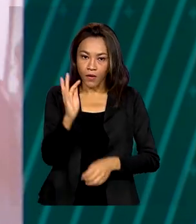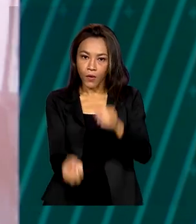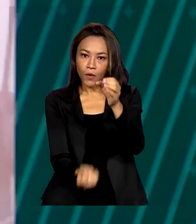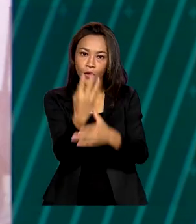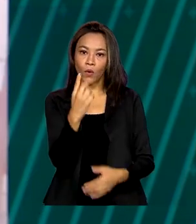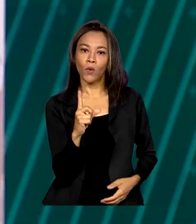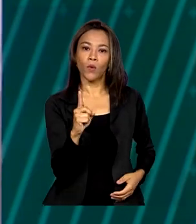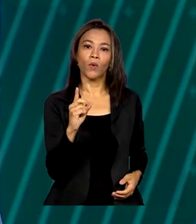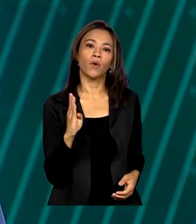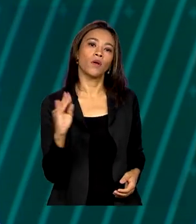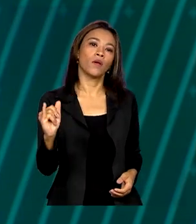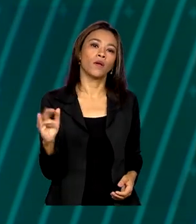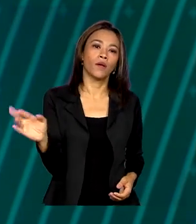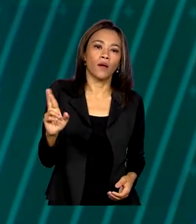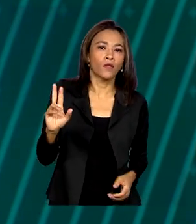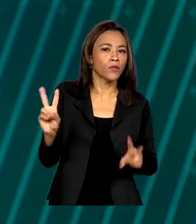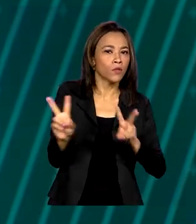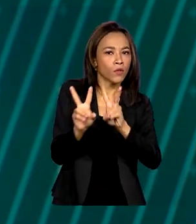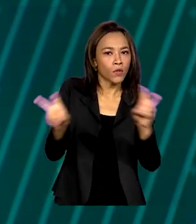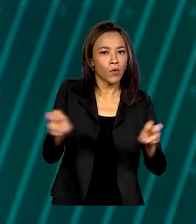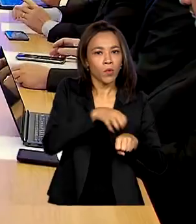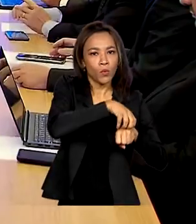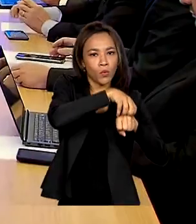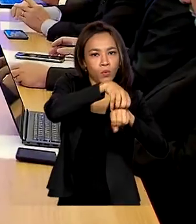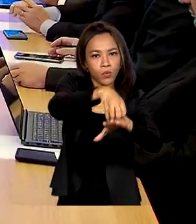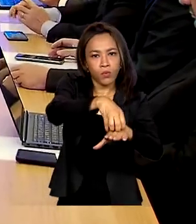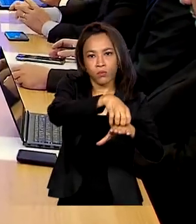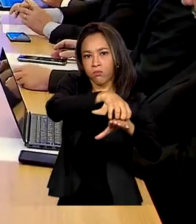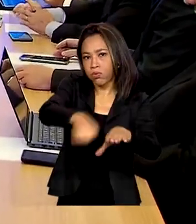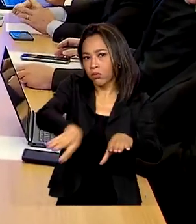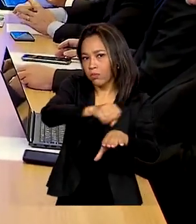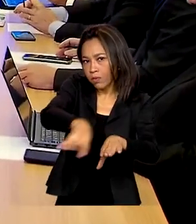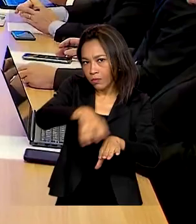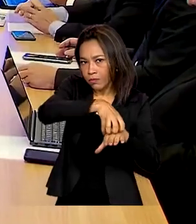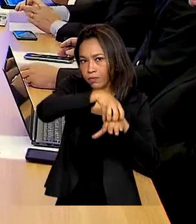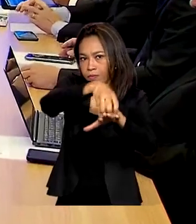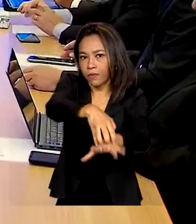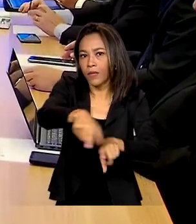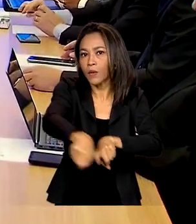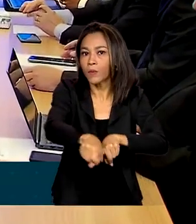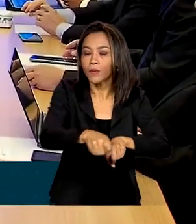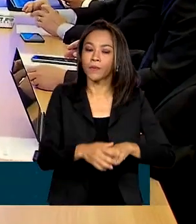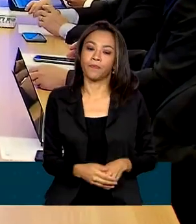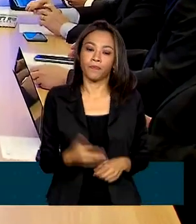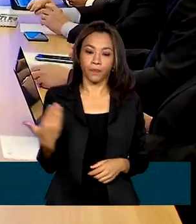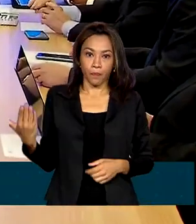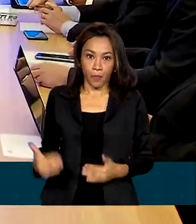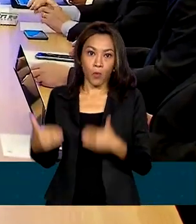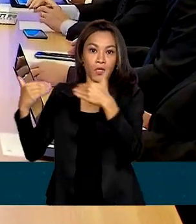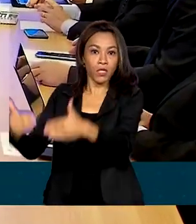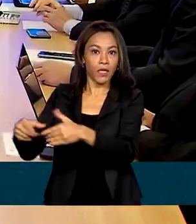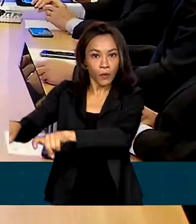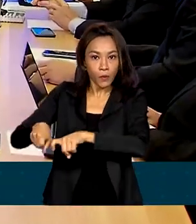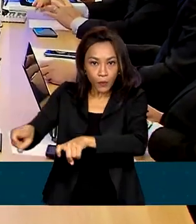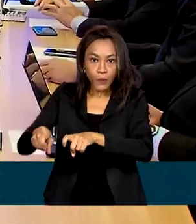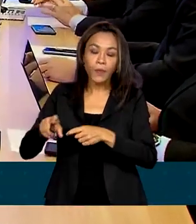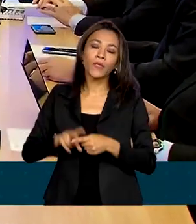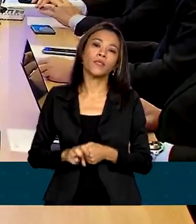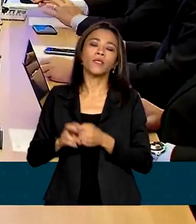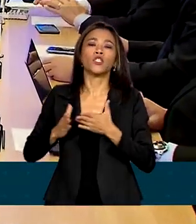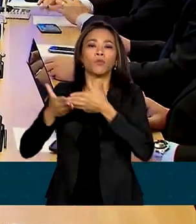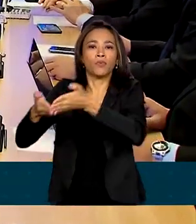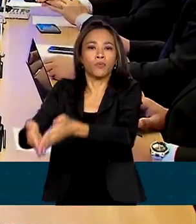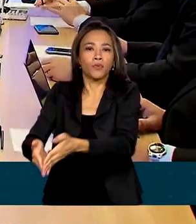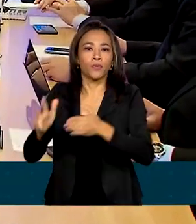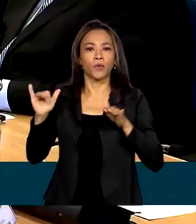para o escoamento da safra agrícola. Os ministérios da agricultura, de portos e aeroportos